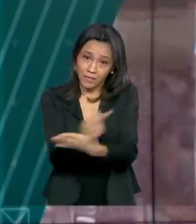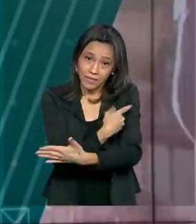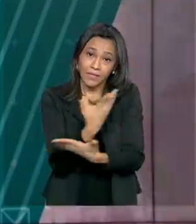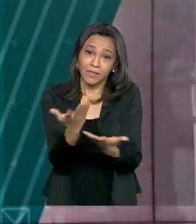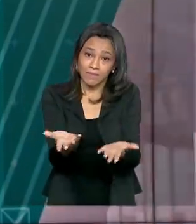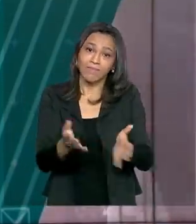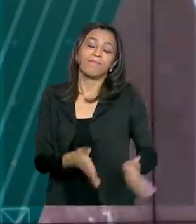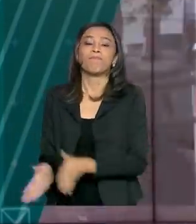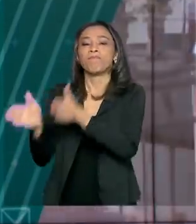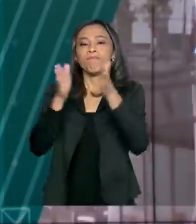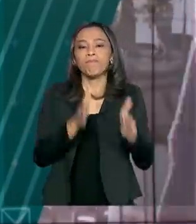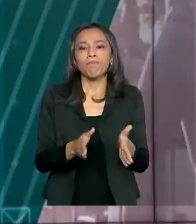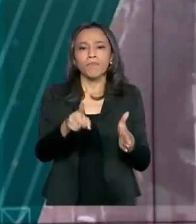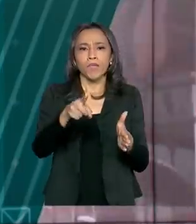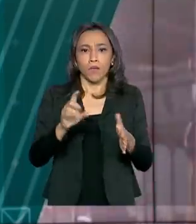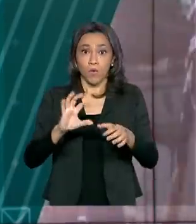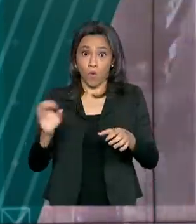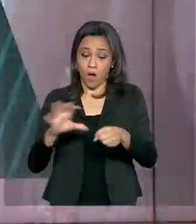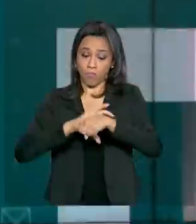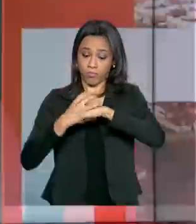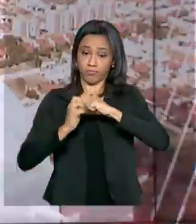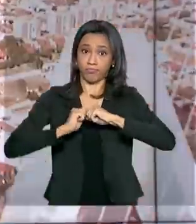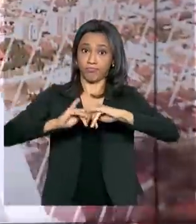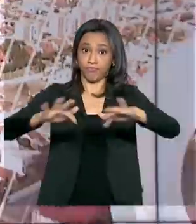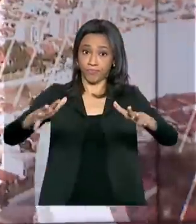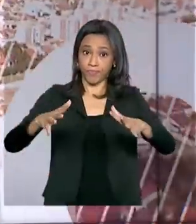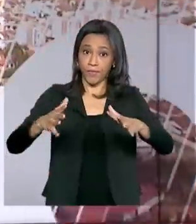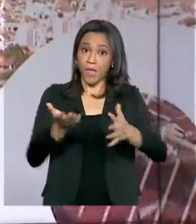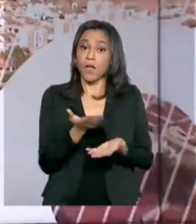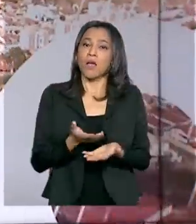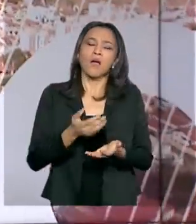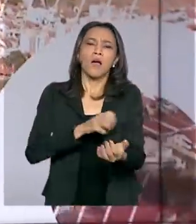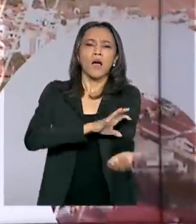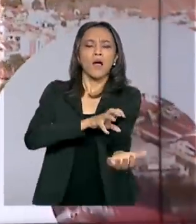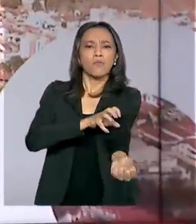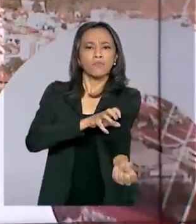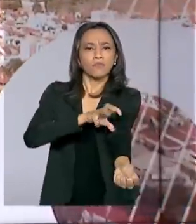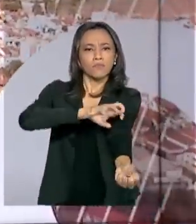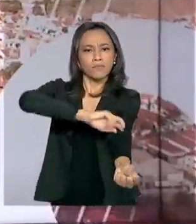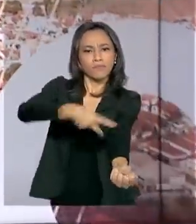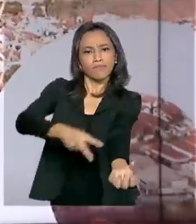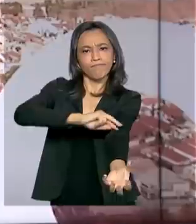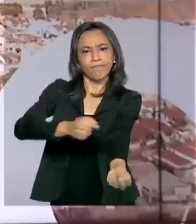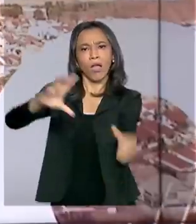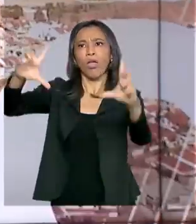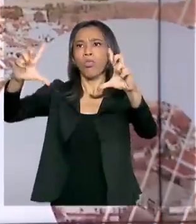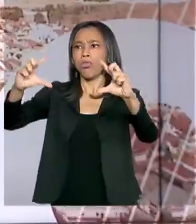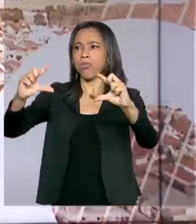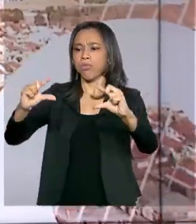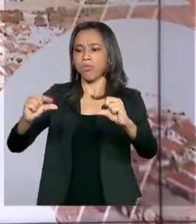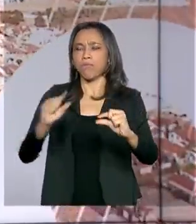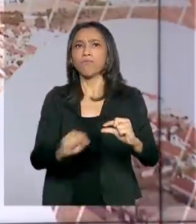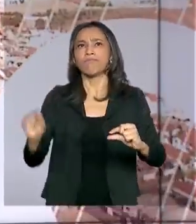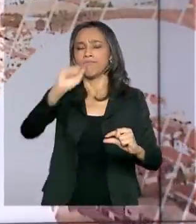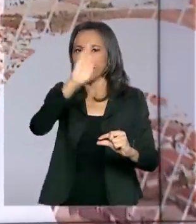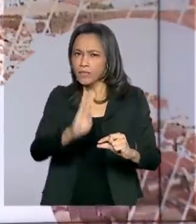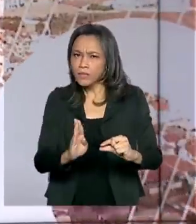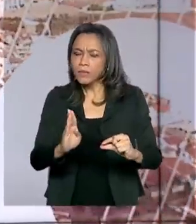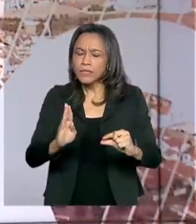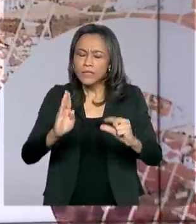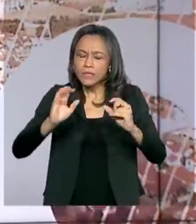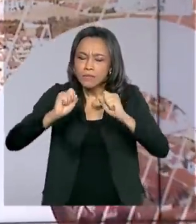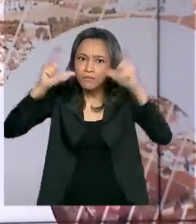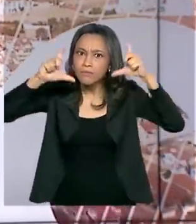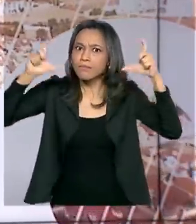Com a pandemia do novo coronavírus, as doações de sangue reduziram em todo o país. Para alertar sobre a importância